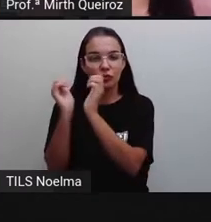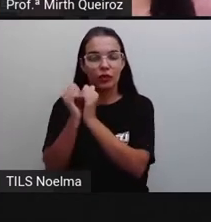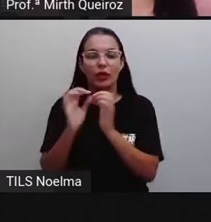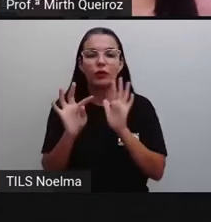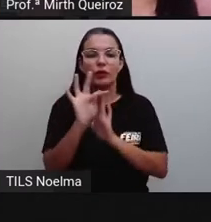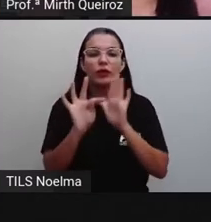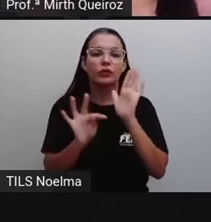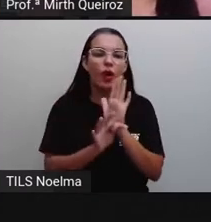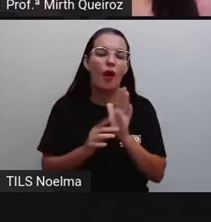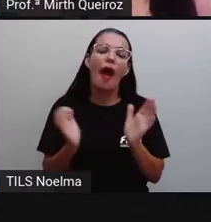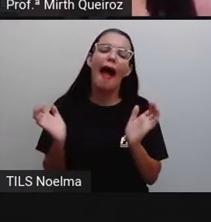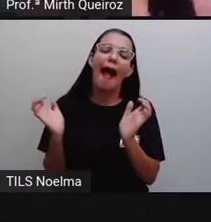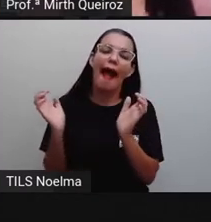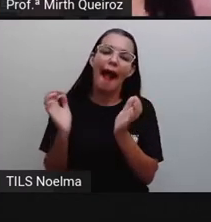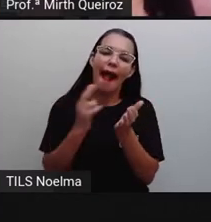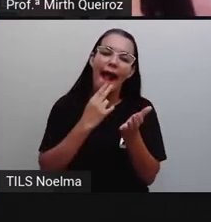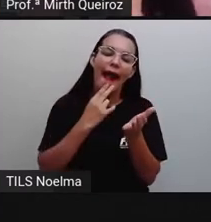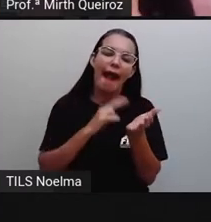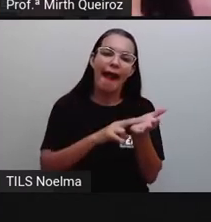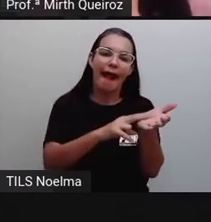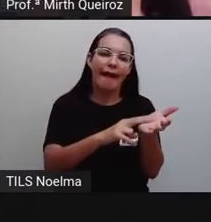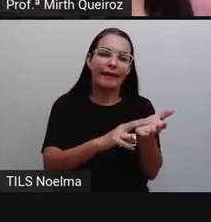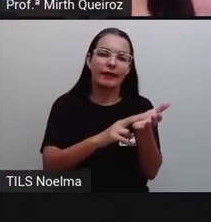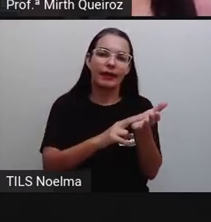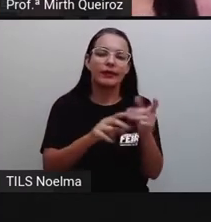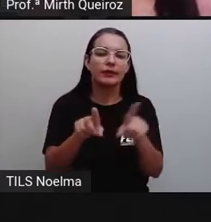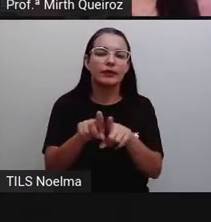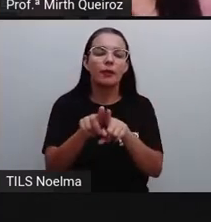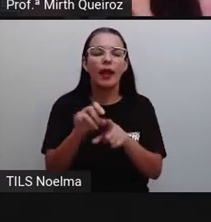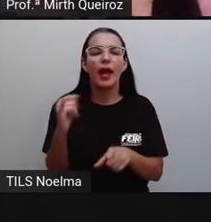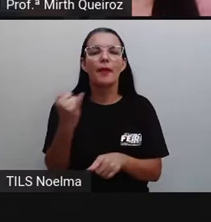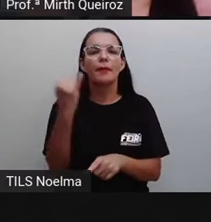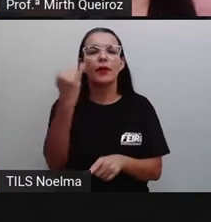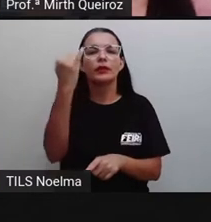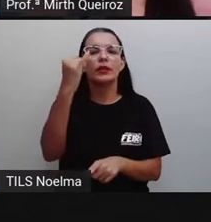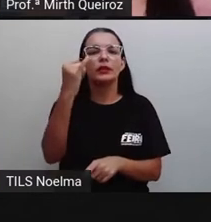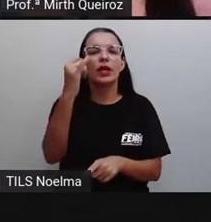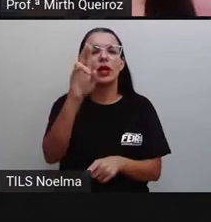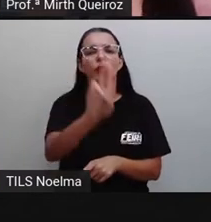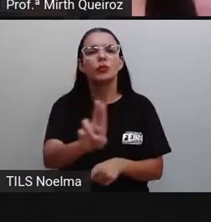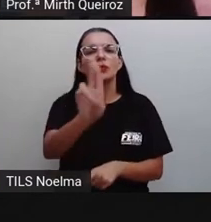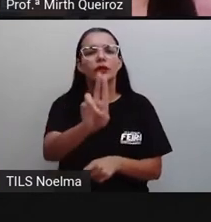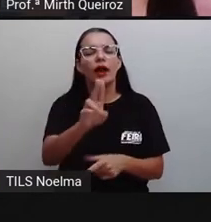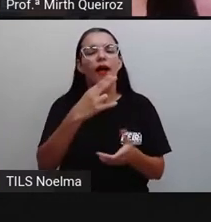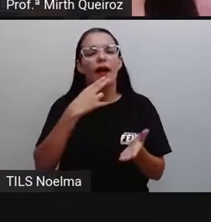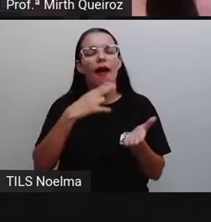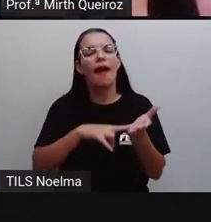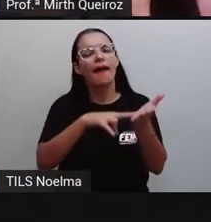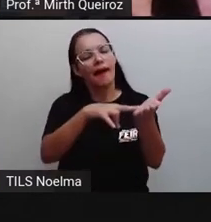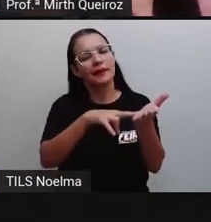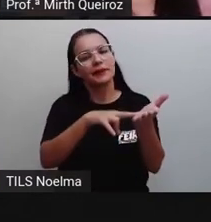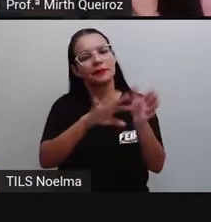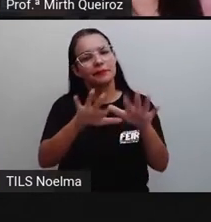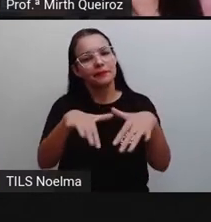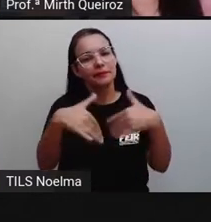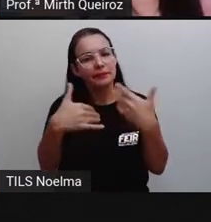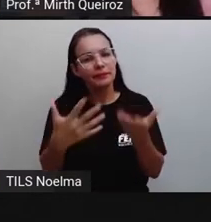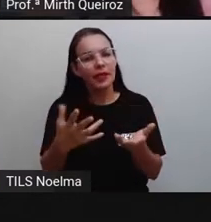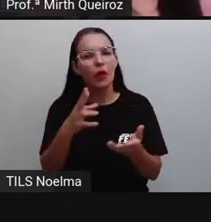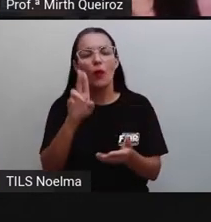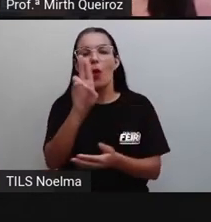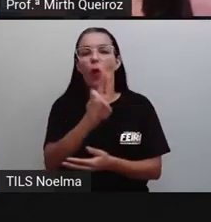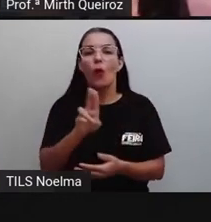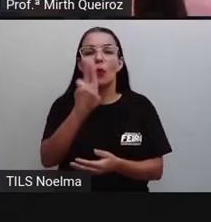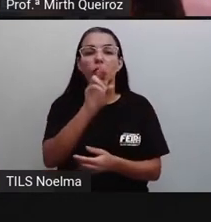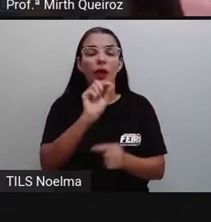importância, então, e utilidades de uma carta, né? A gente utiliza uma carta para quando a gente quer